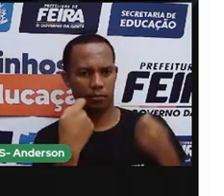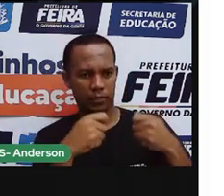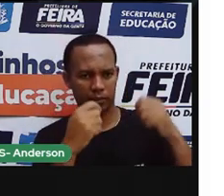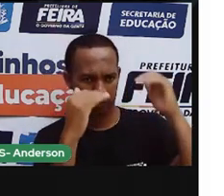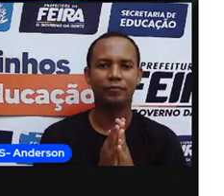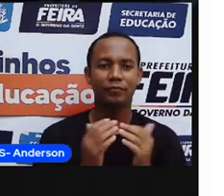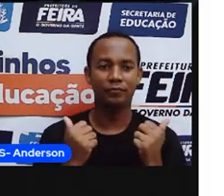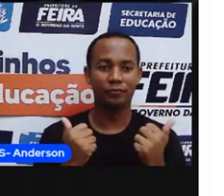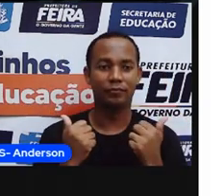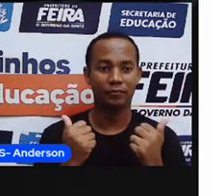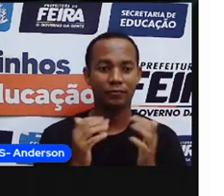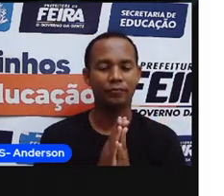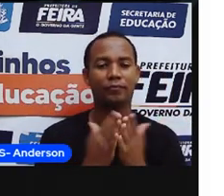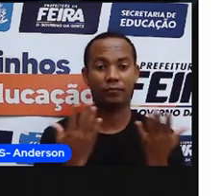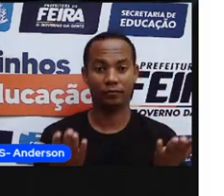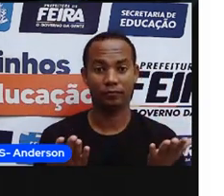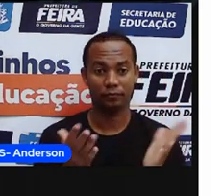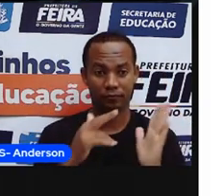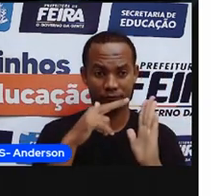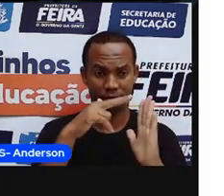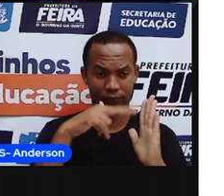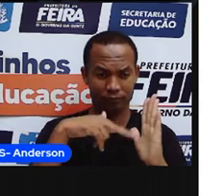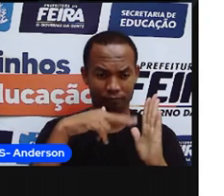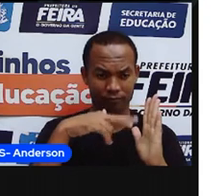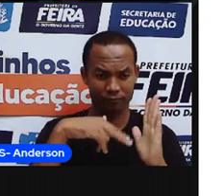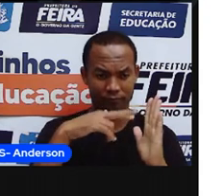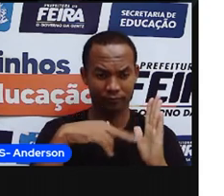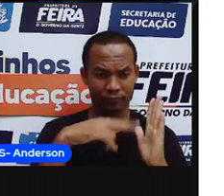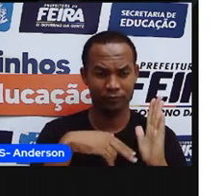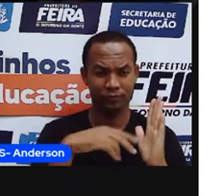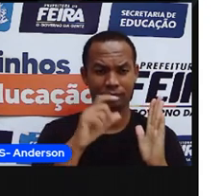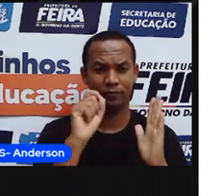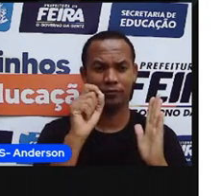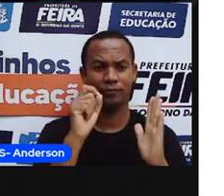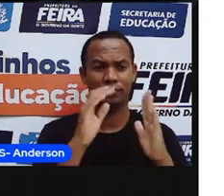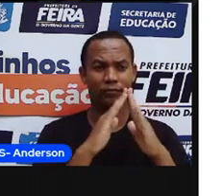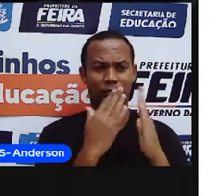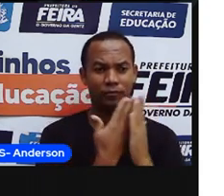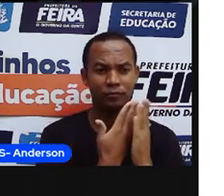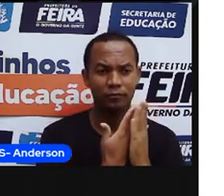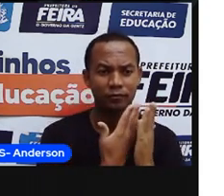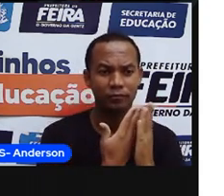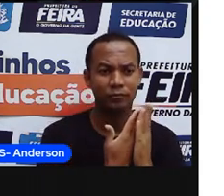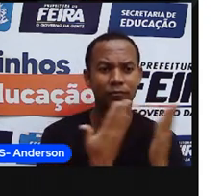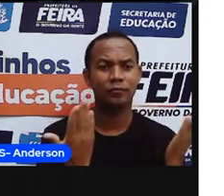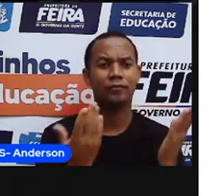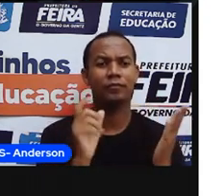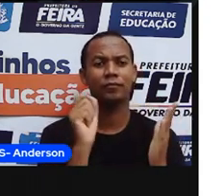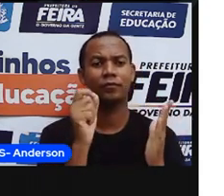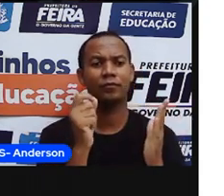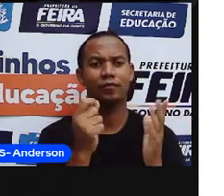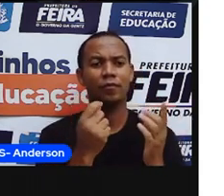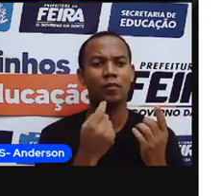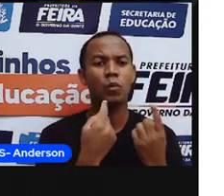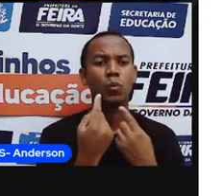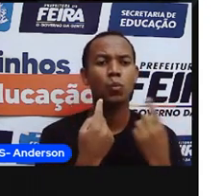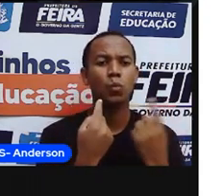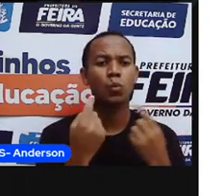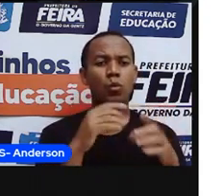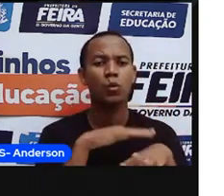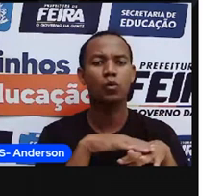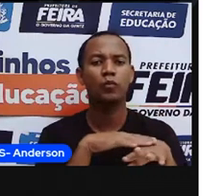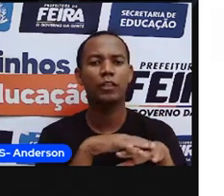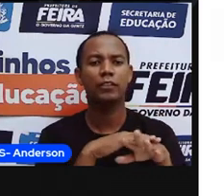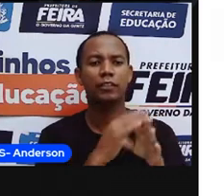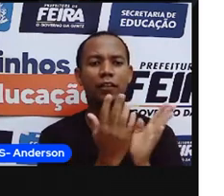Vamos lá. Após a leitura do poema, e com base nas aulas que você assistiu, crie um diálogo para essa imagem